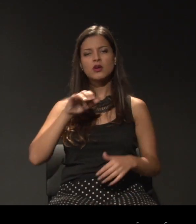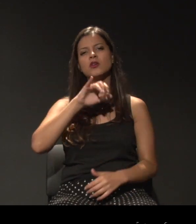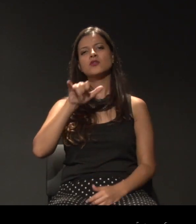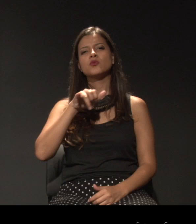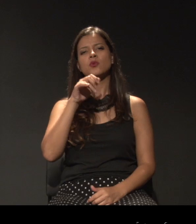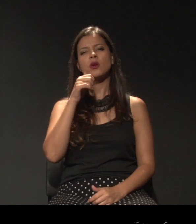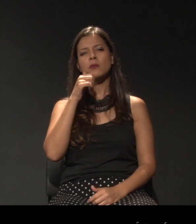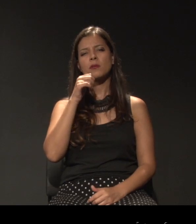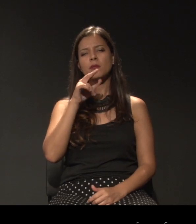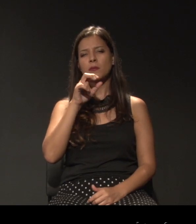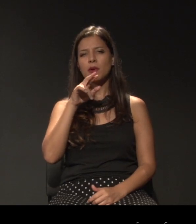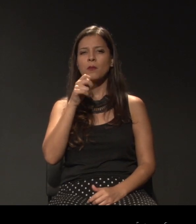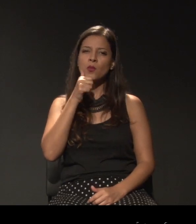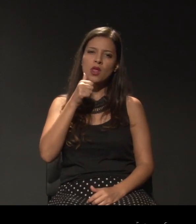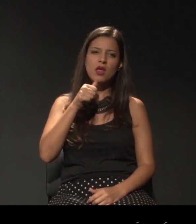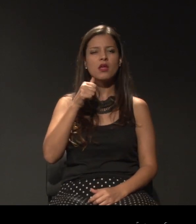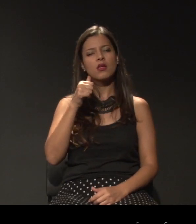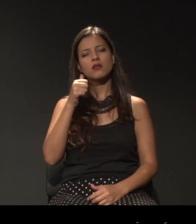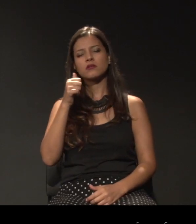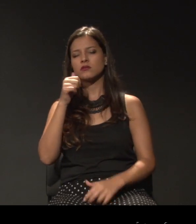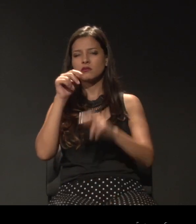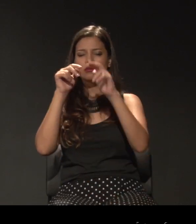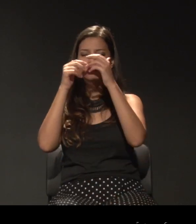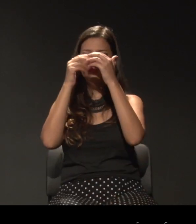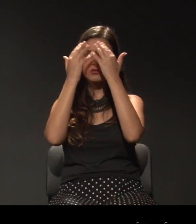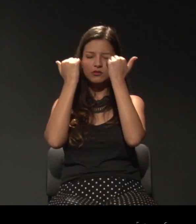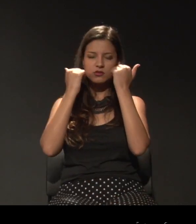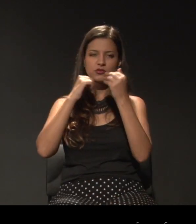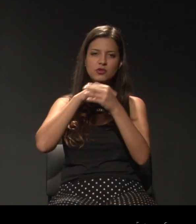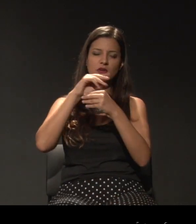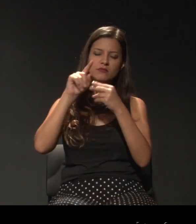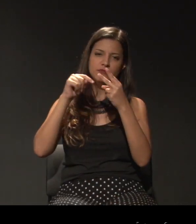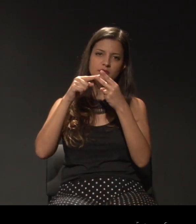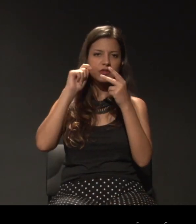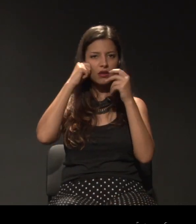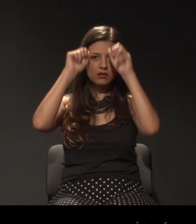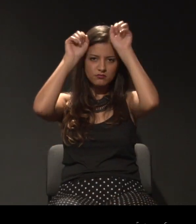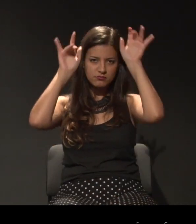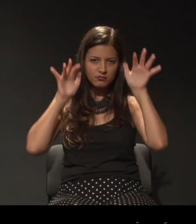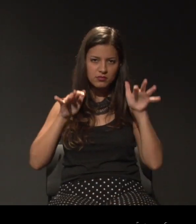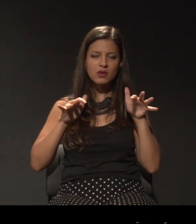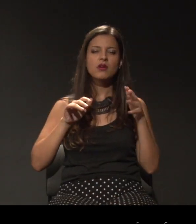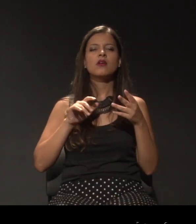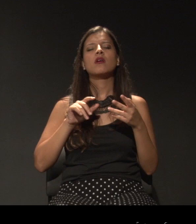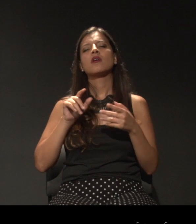Soares, que a gente fez em homenagem a ela. E, assim, o projeto surgiu